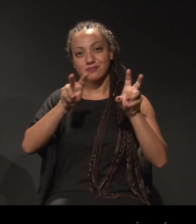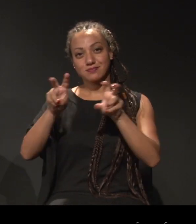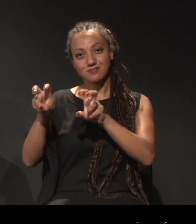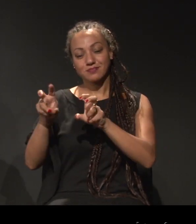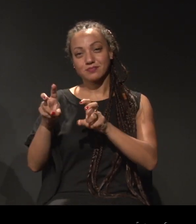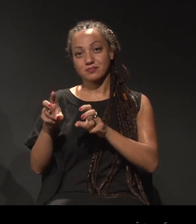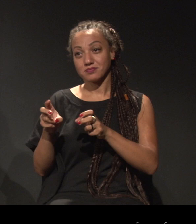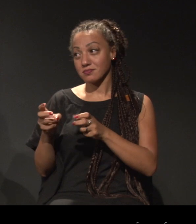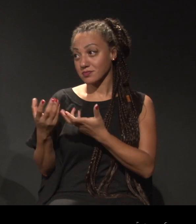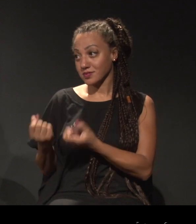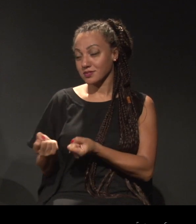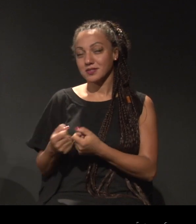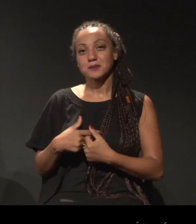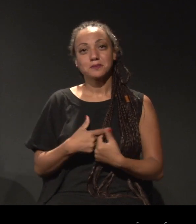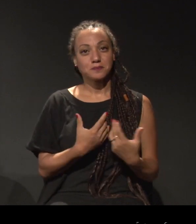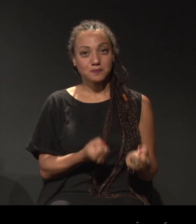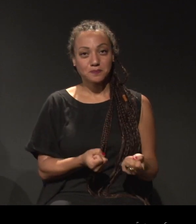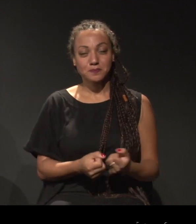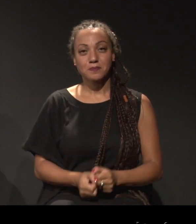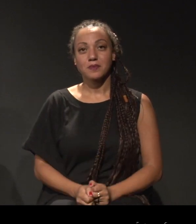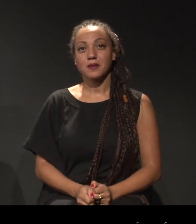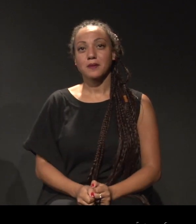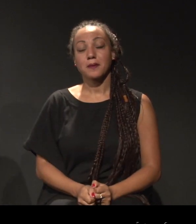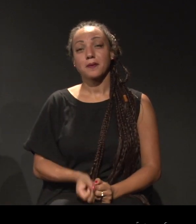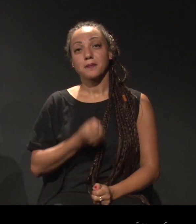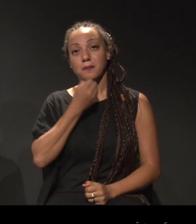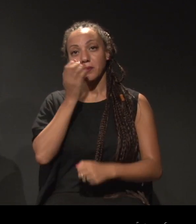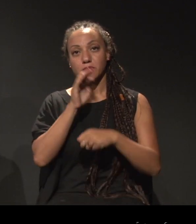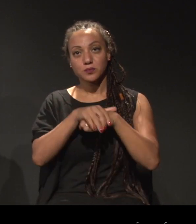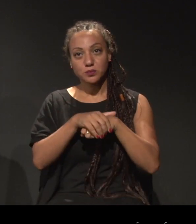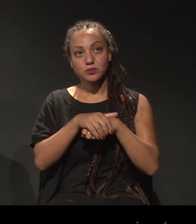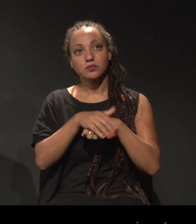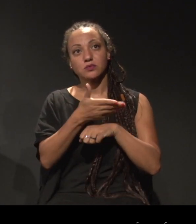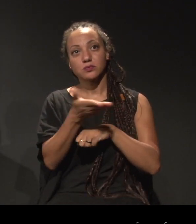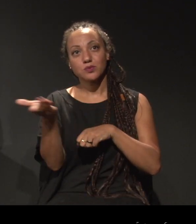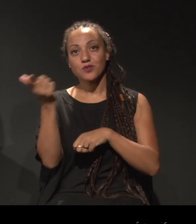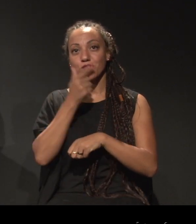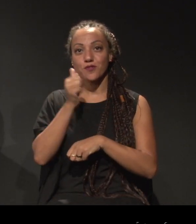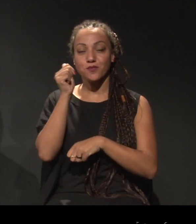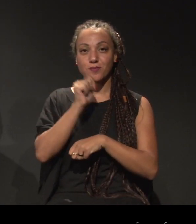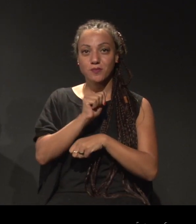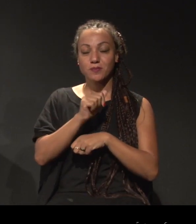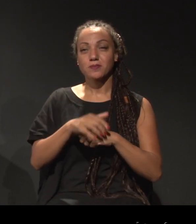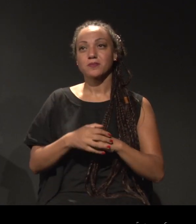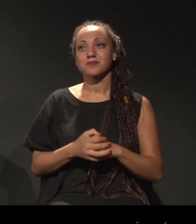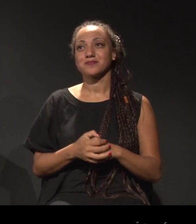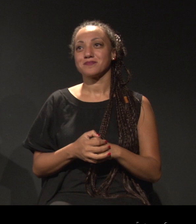Pode ser? Pode. Bom, primeiro lugar, boa noite. Boa noite a todas e todos.